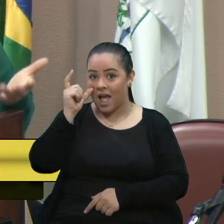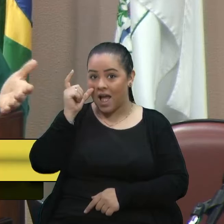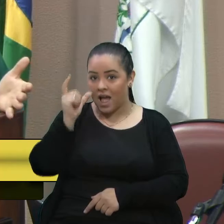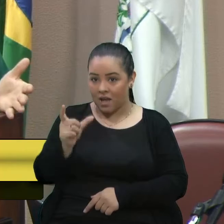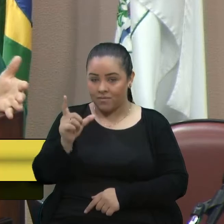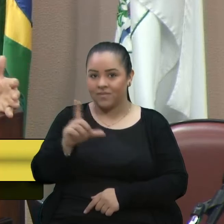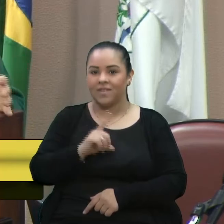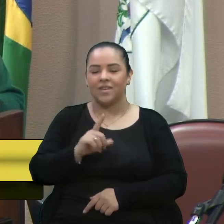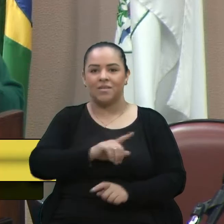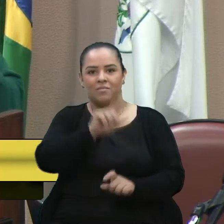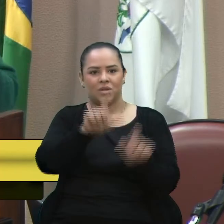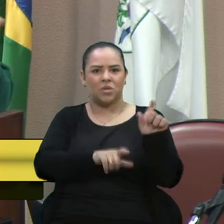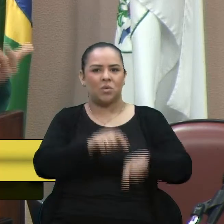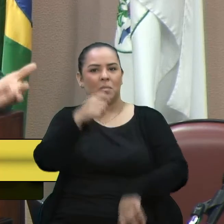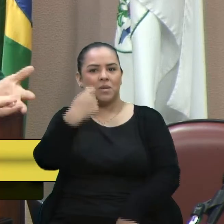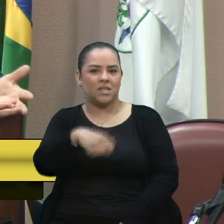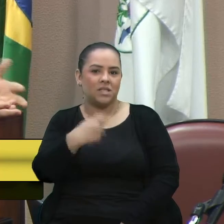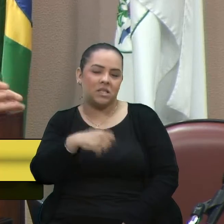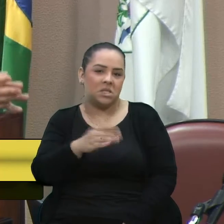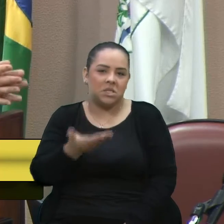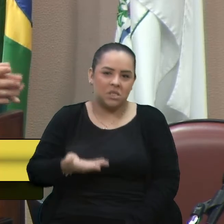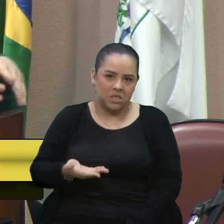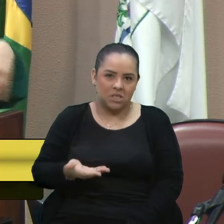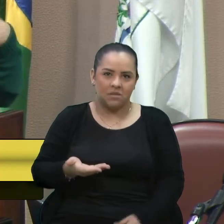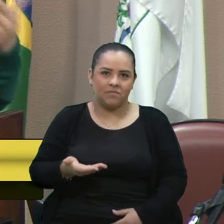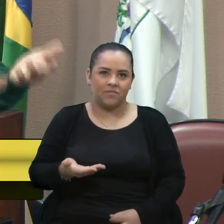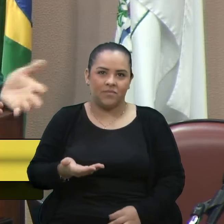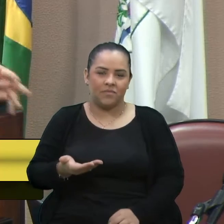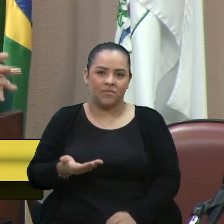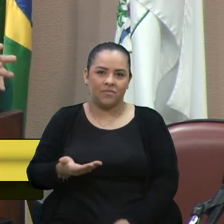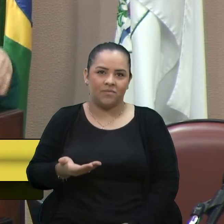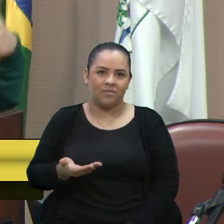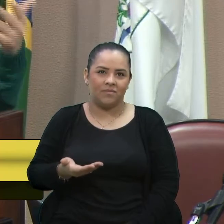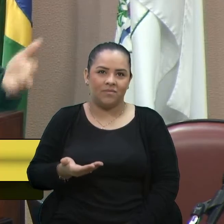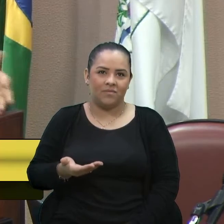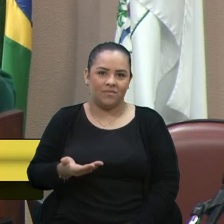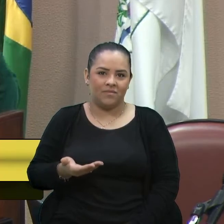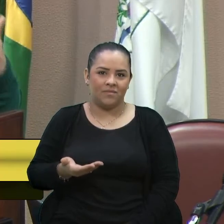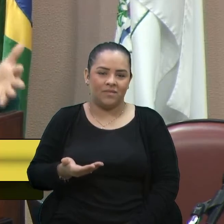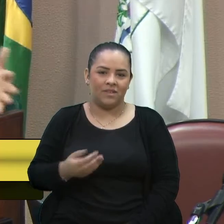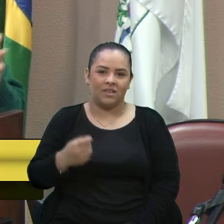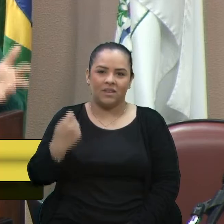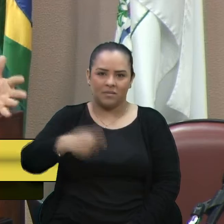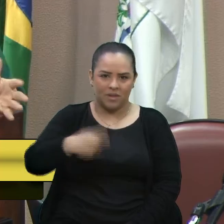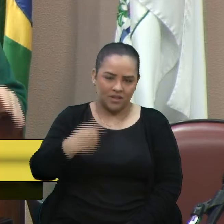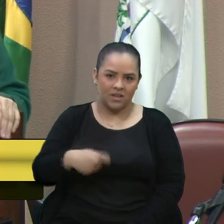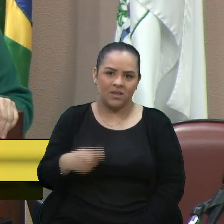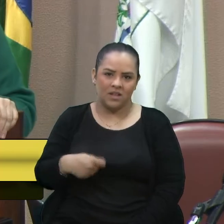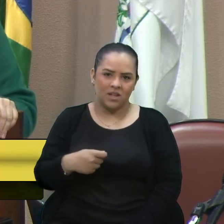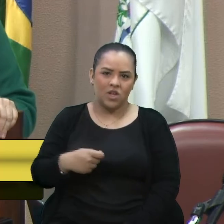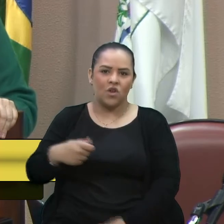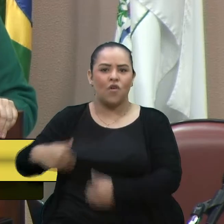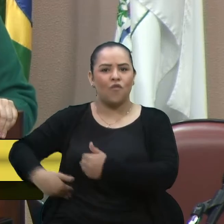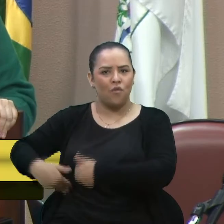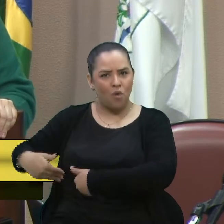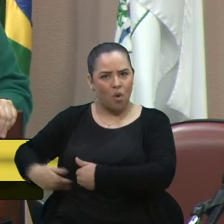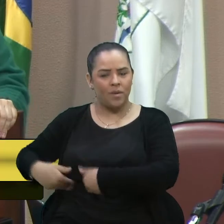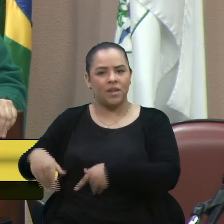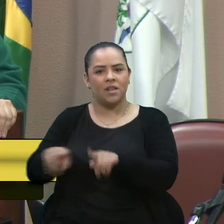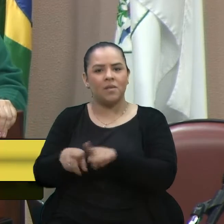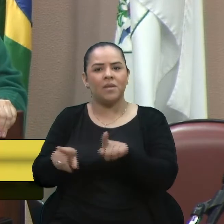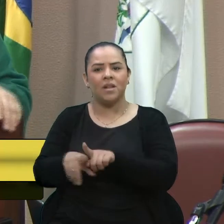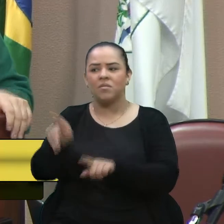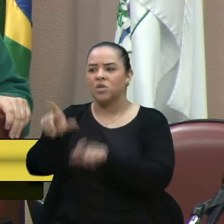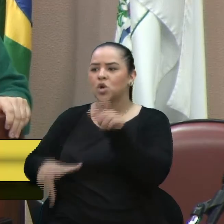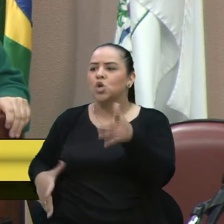estão precisando, que estão talvez passando necessidades também de fome e tal. E essas